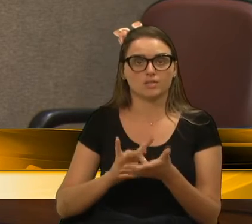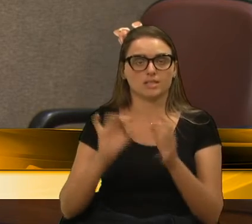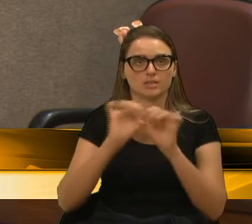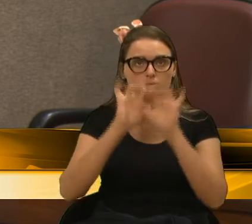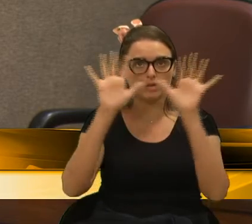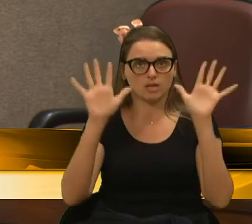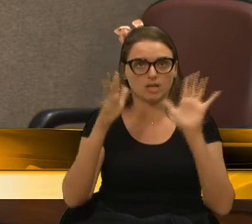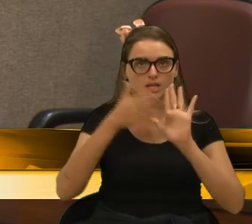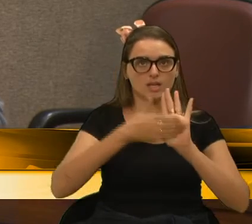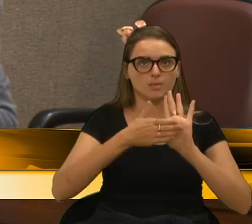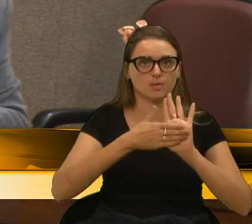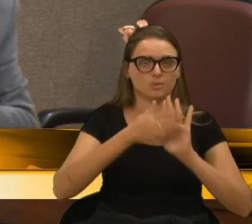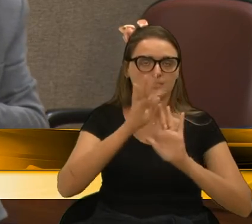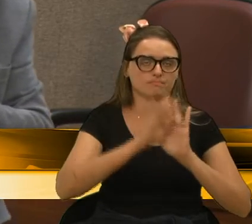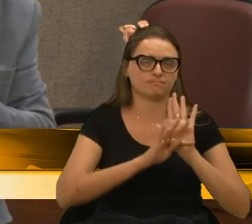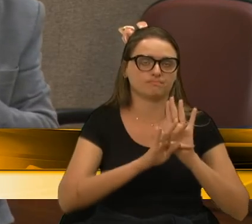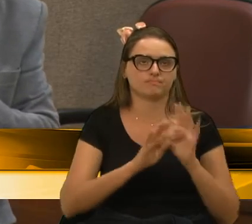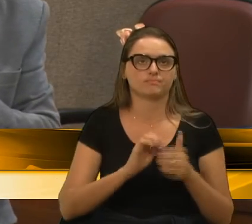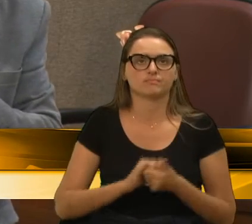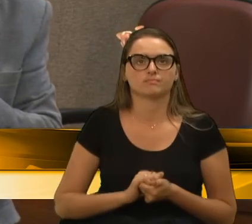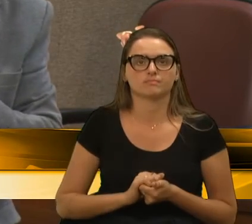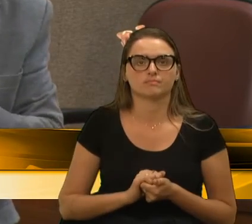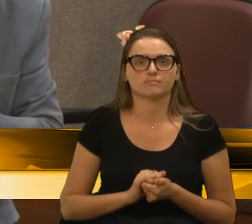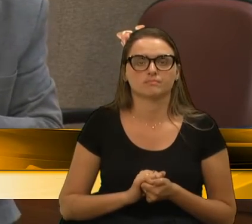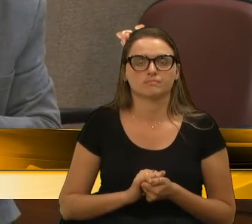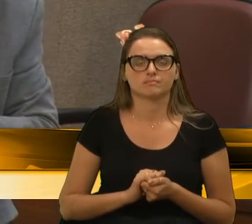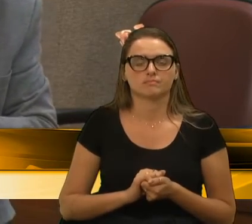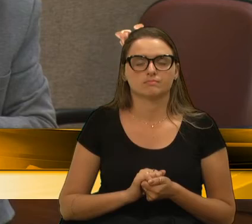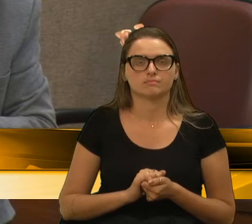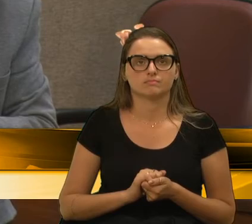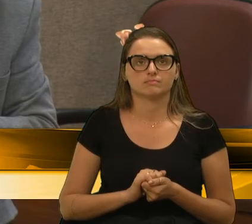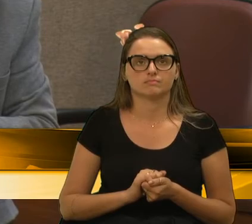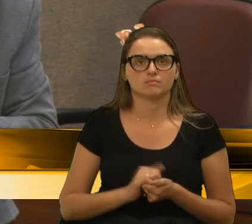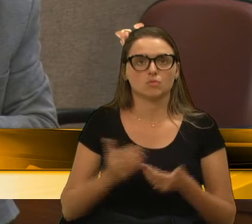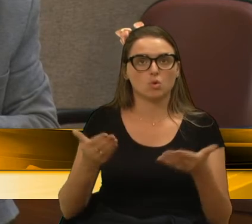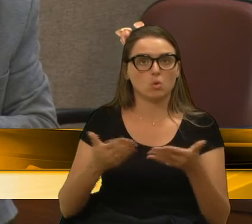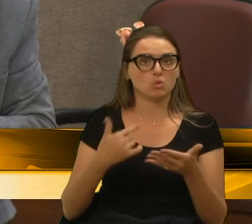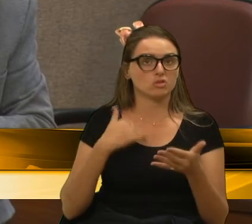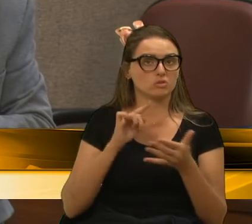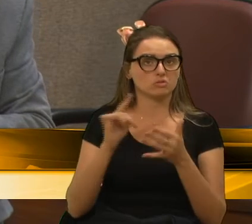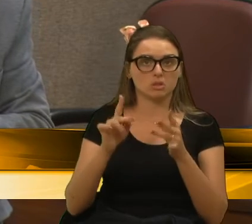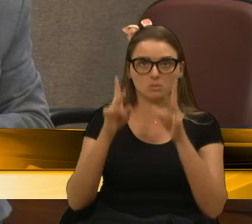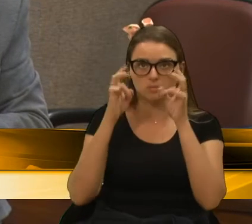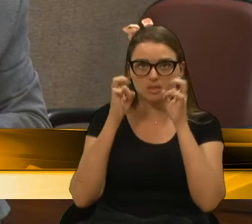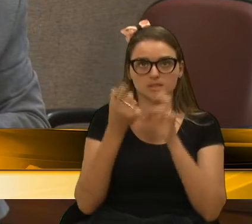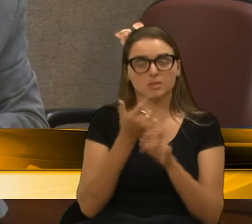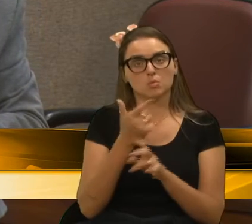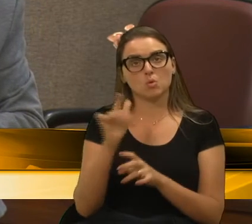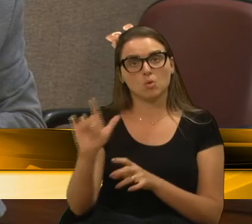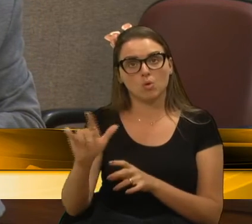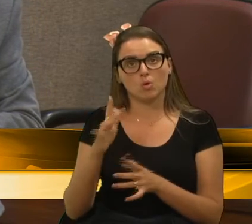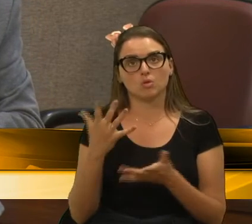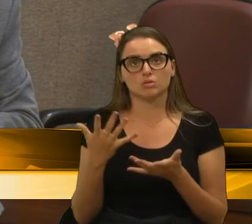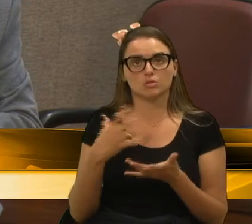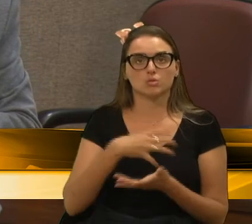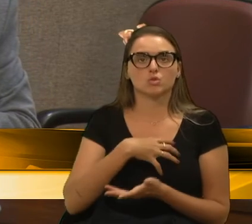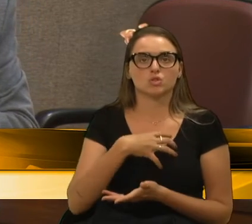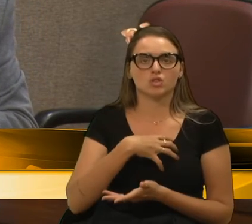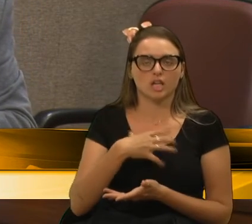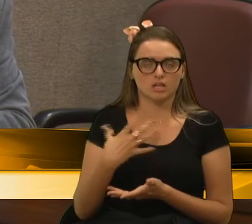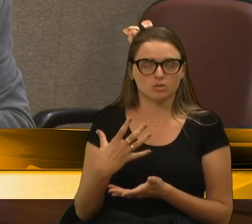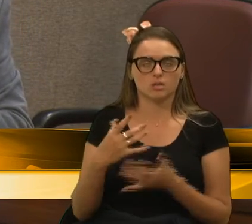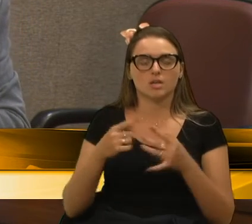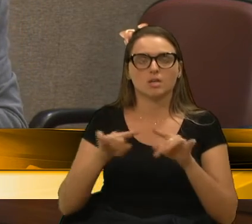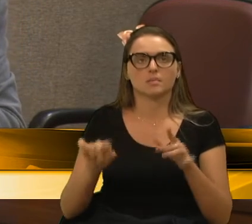matéria. Então, hoje não vejo outra saída melhor